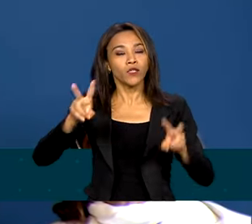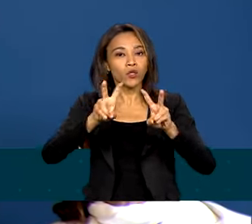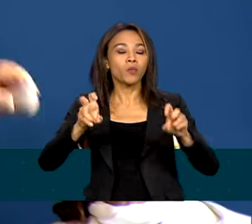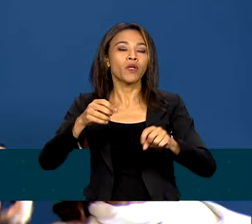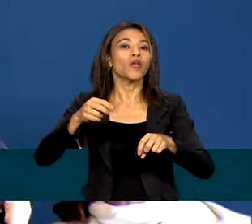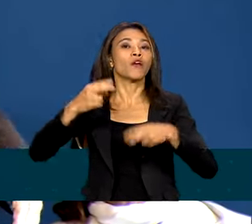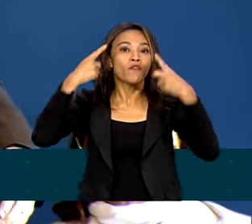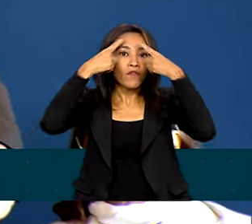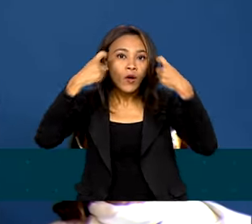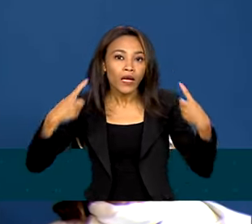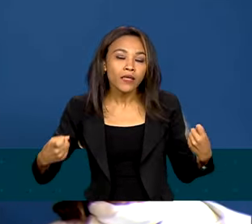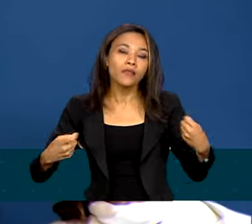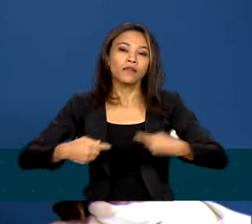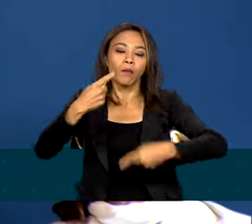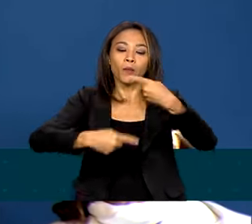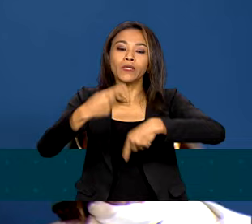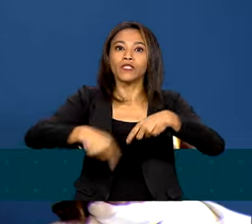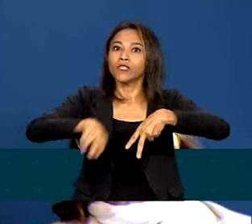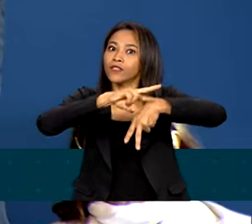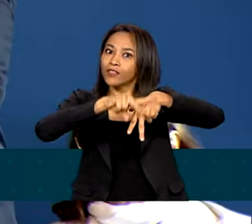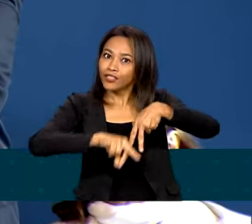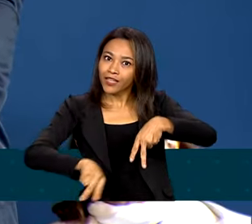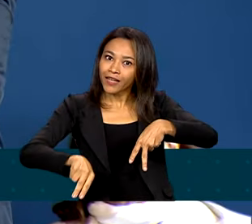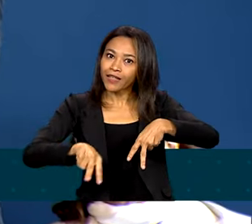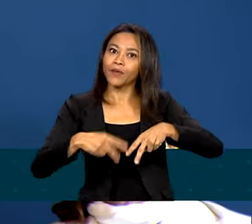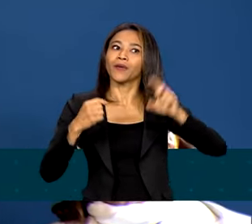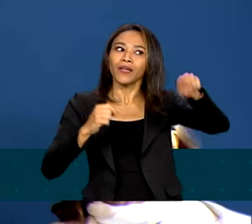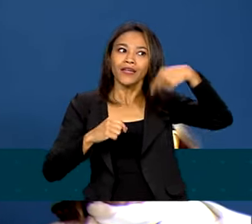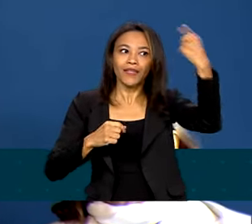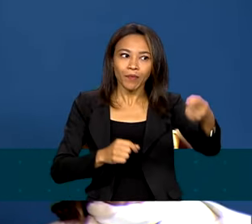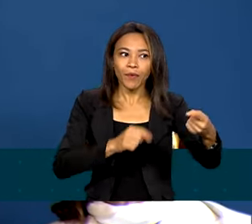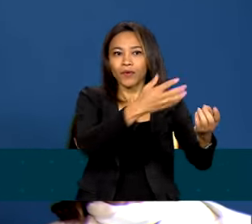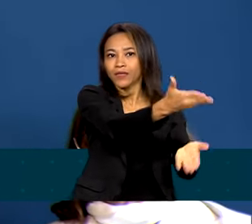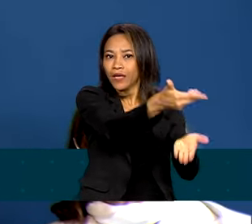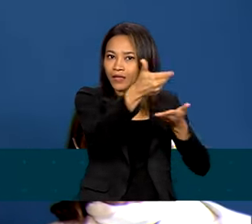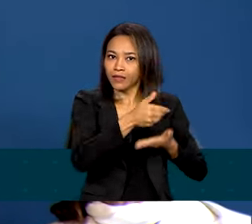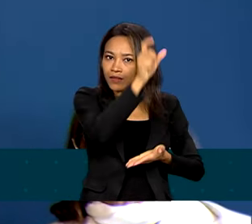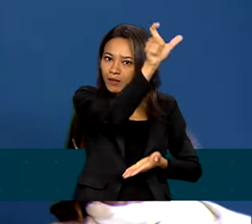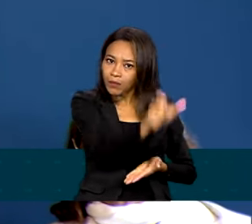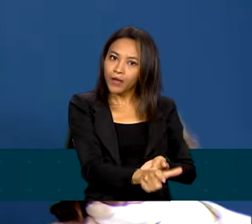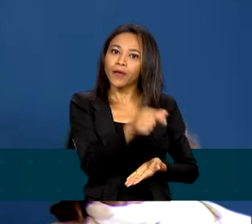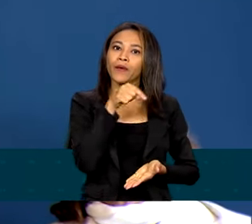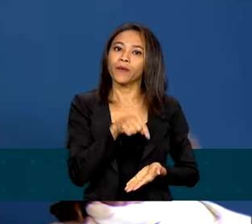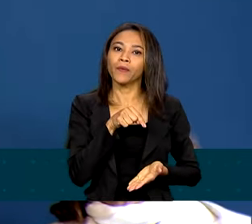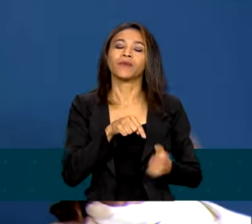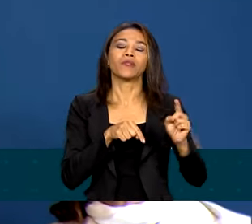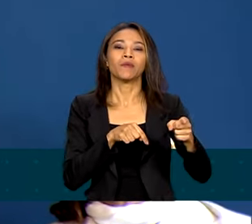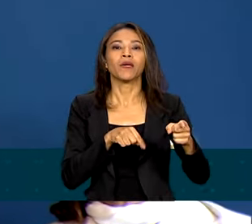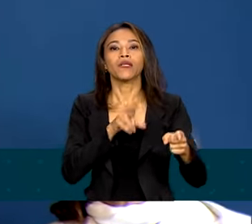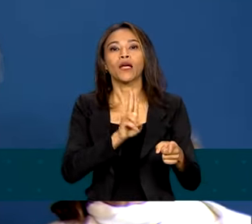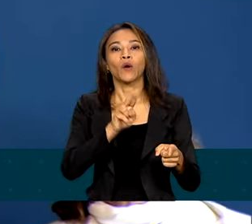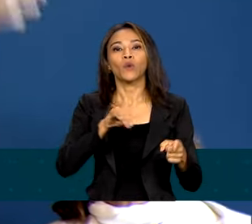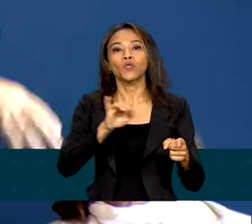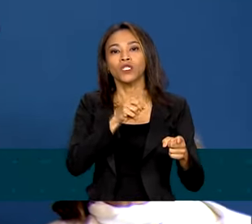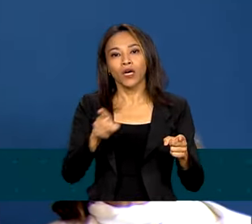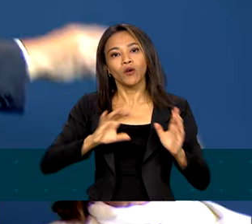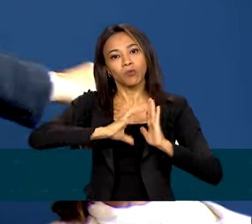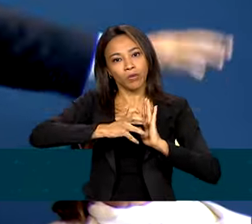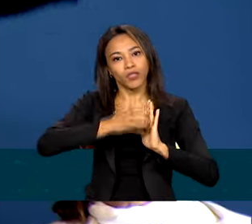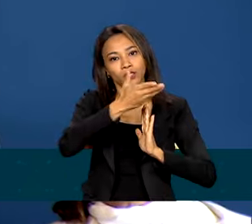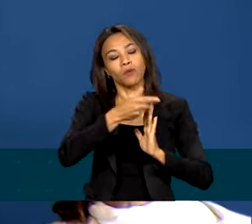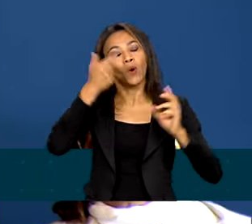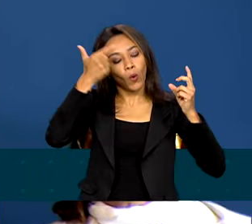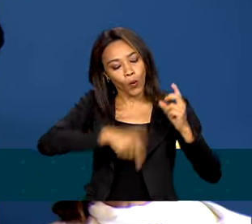dia anterior, eu tinha recebido a senadora Soraya Tronik, do União Brasil, do Mato Grosso do Sul, trazendo o tema da